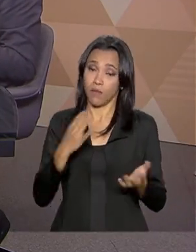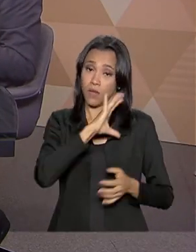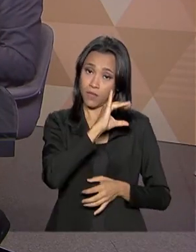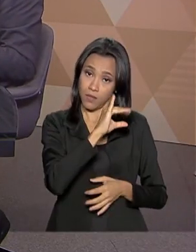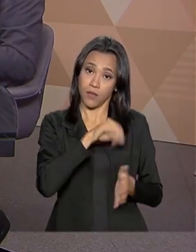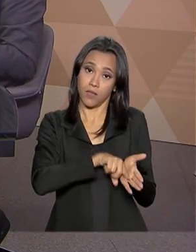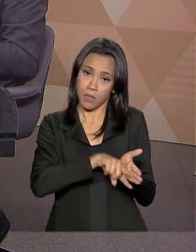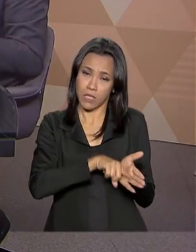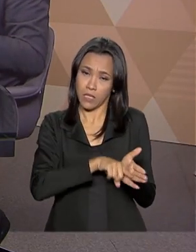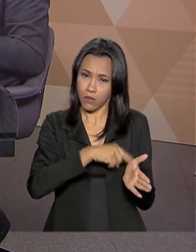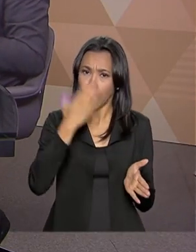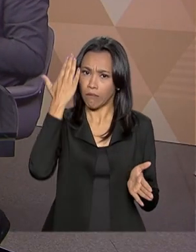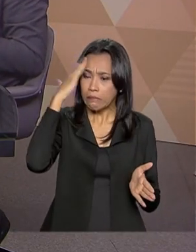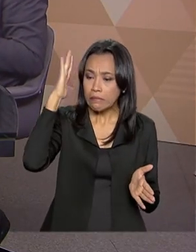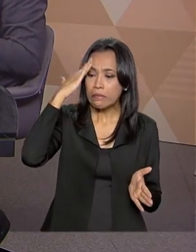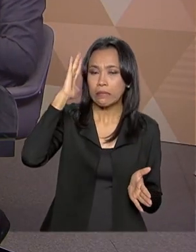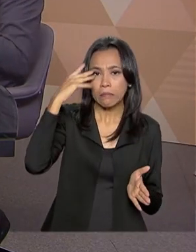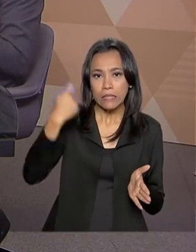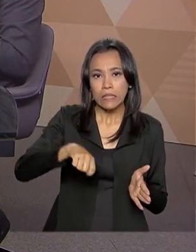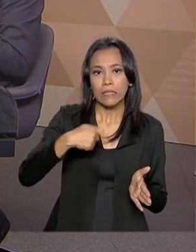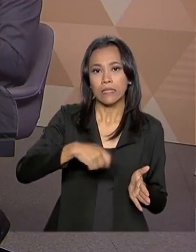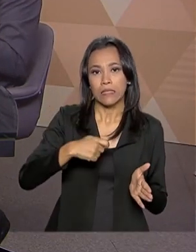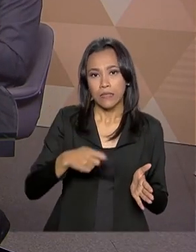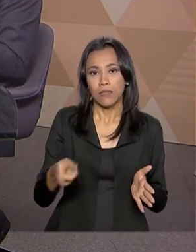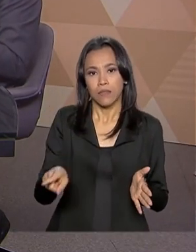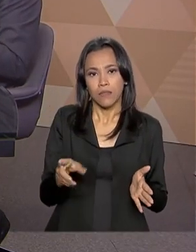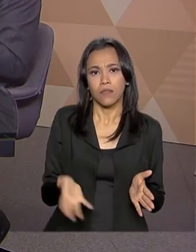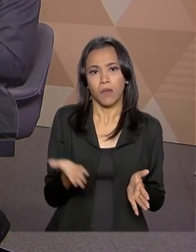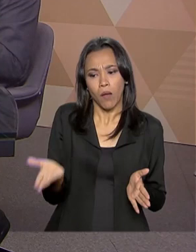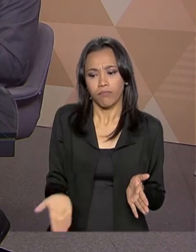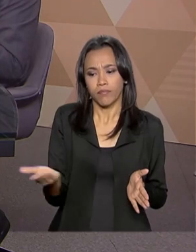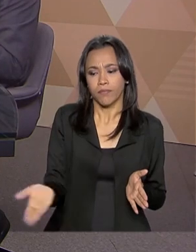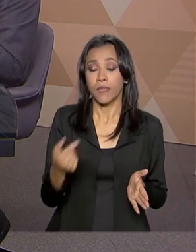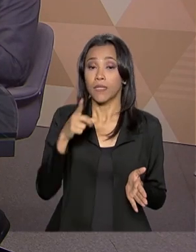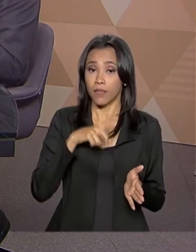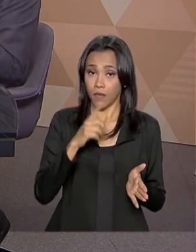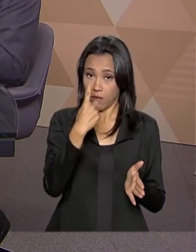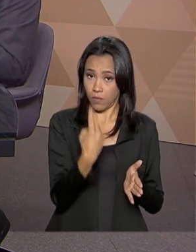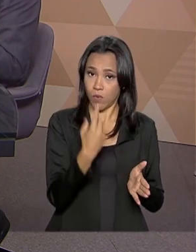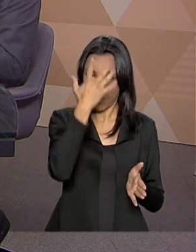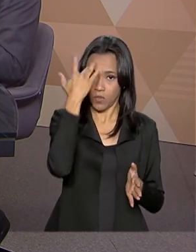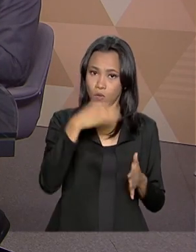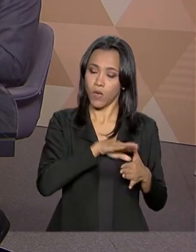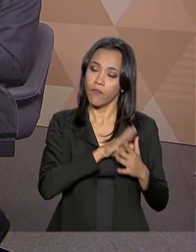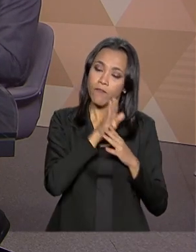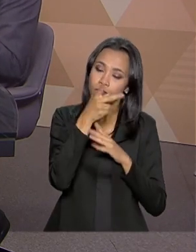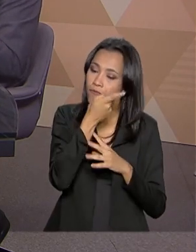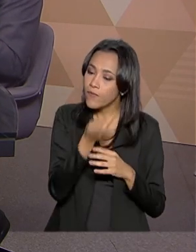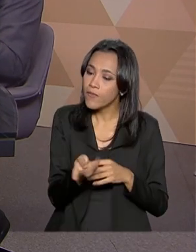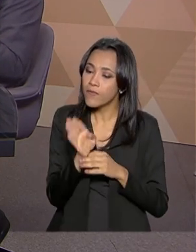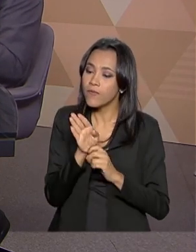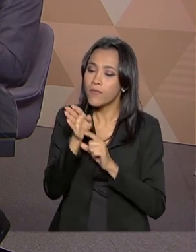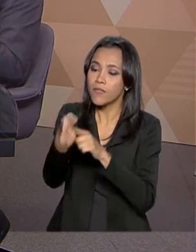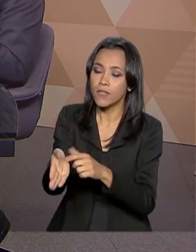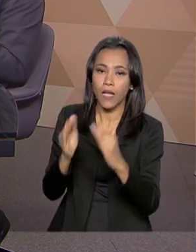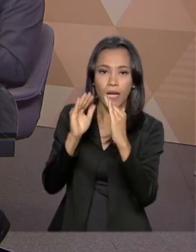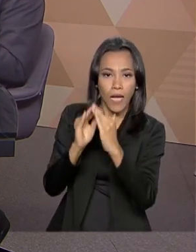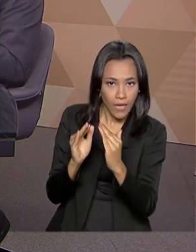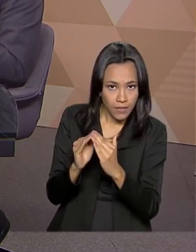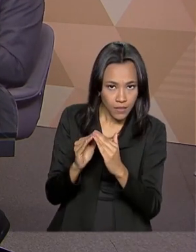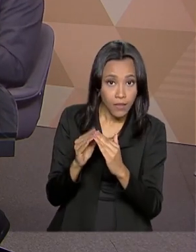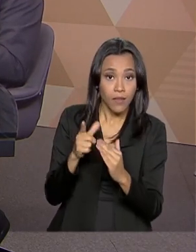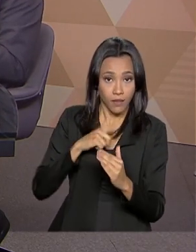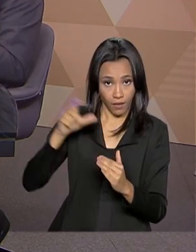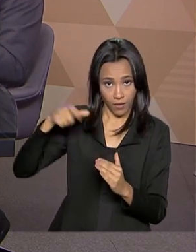entendendo melhor. E vai um visitador toda semana na casa de uma família do Bolsa Família. Fica lá